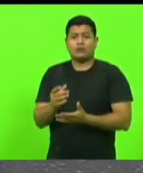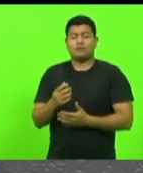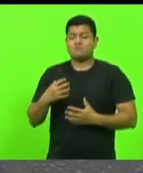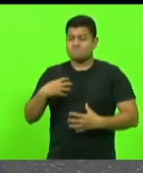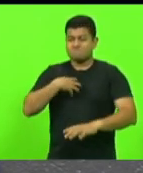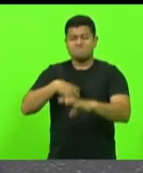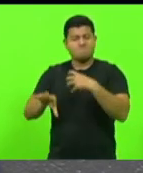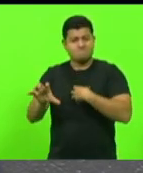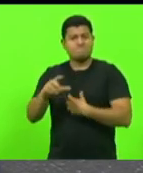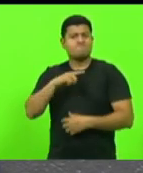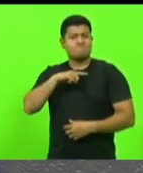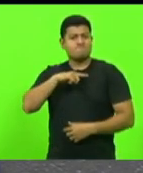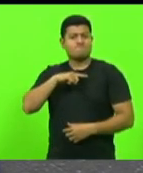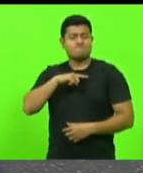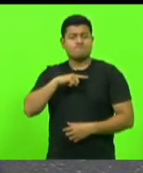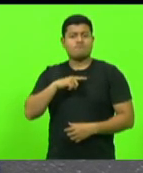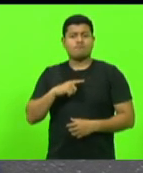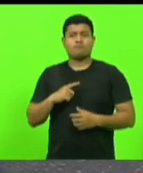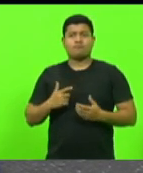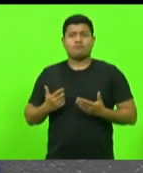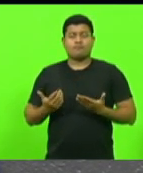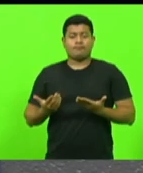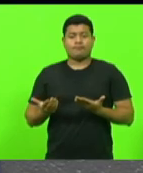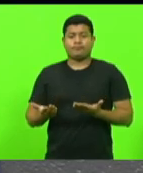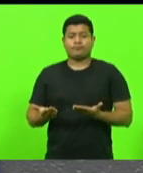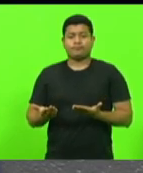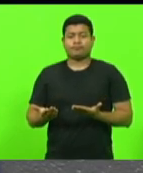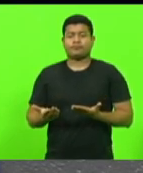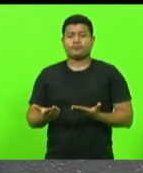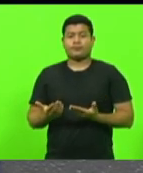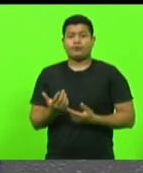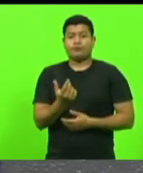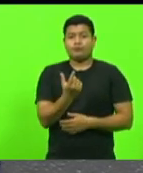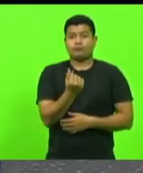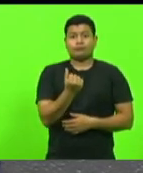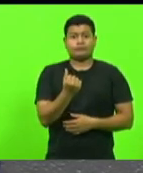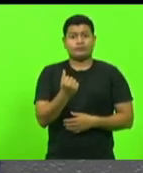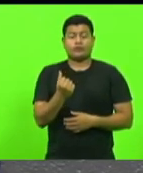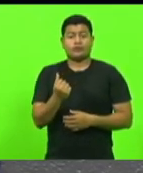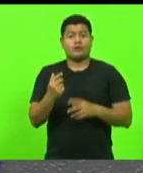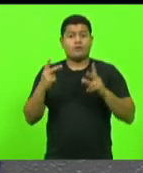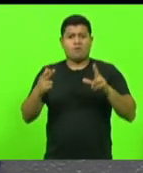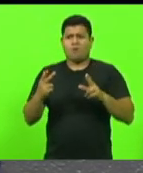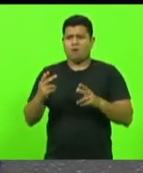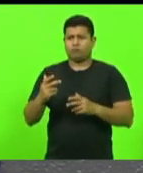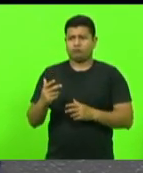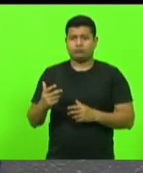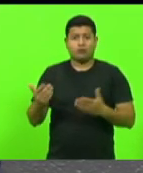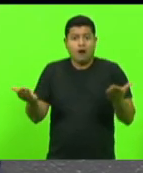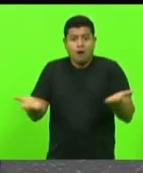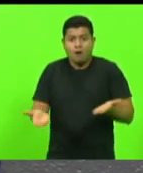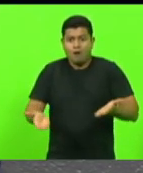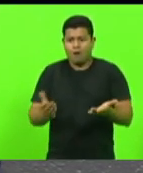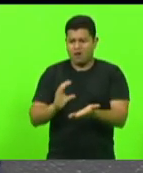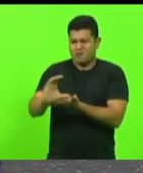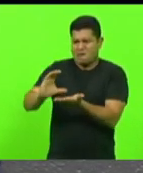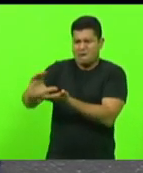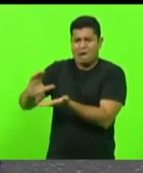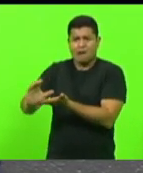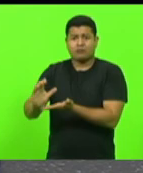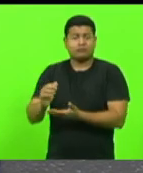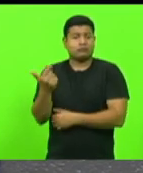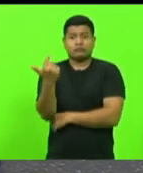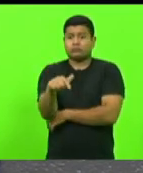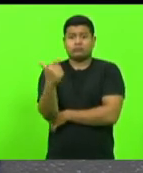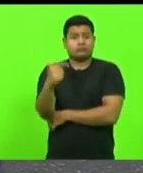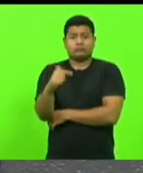que faz com que se destine, como nunca aconteceu. quero testemunhar isso aqui, porque